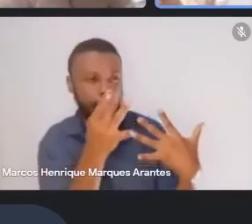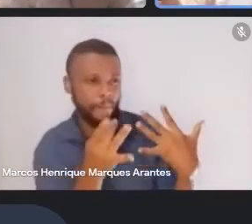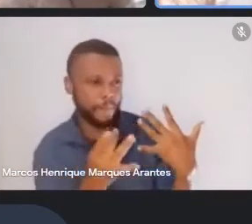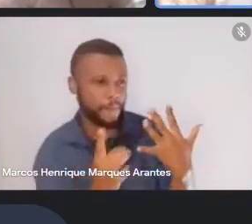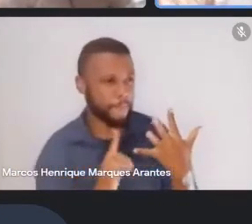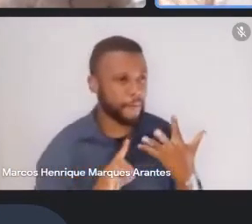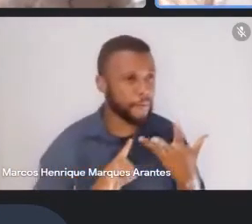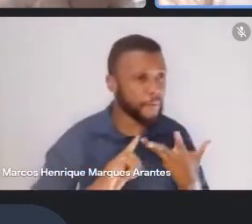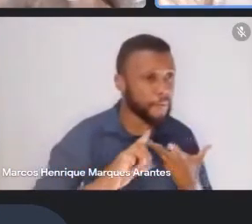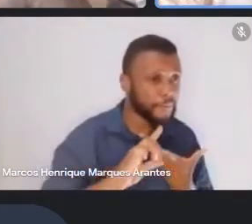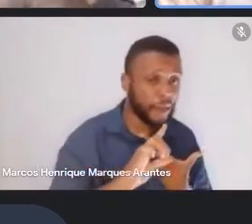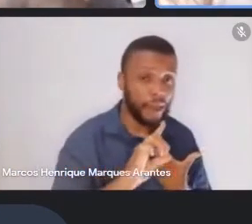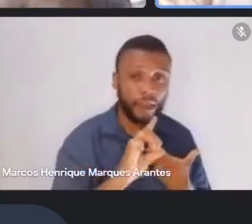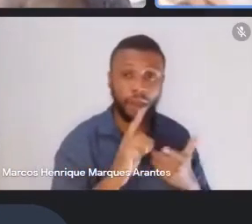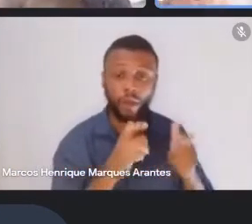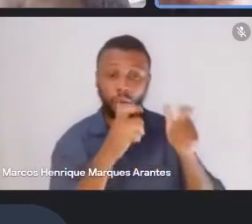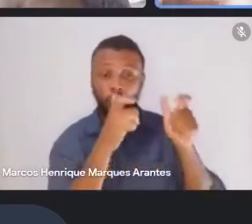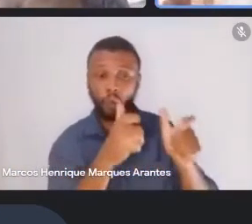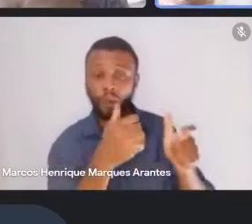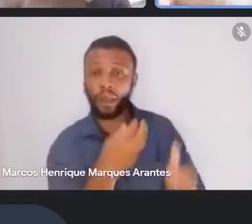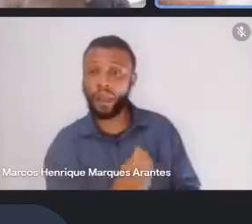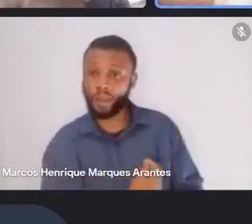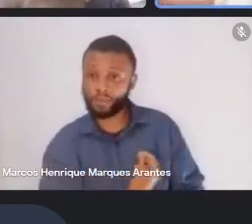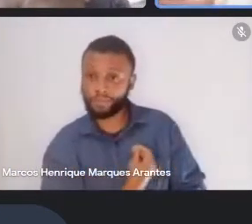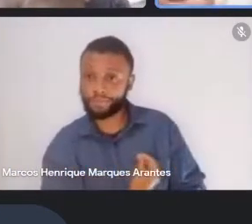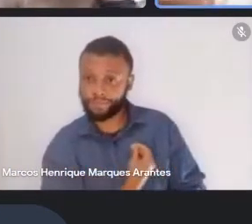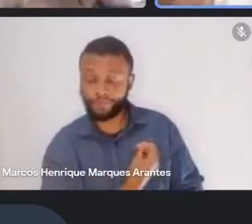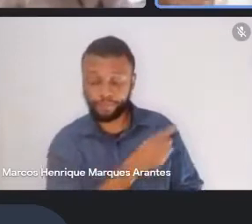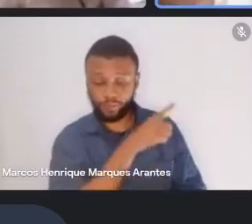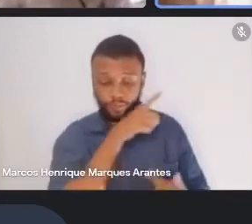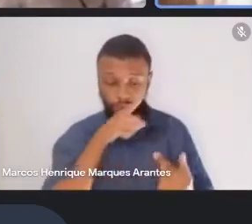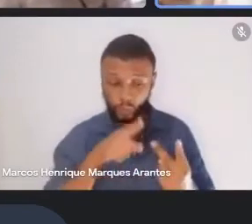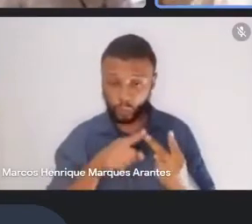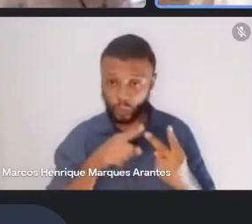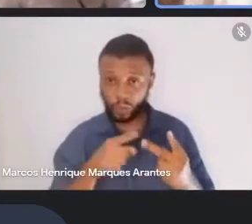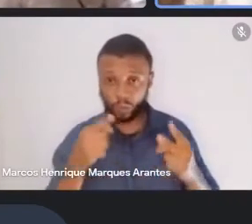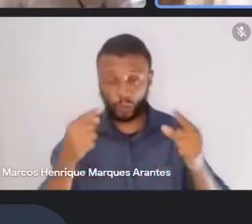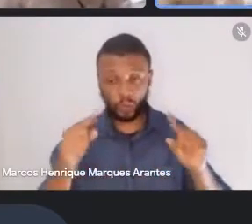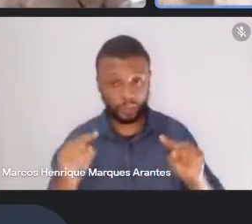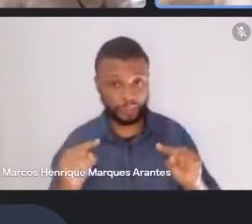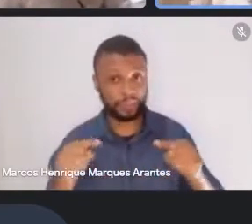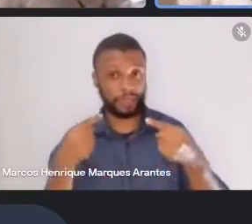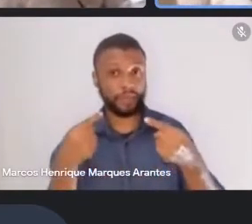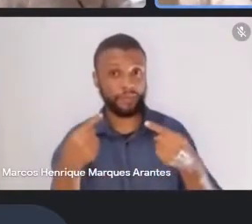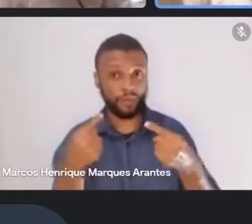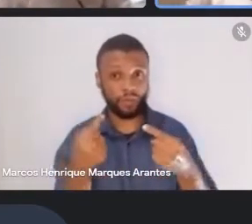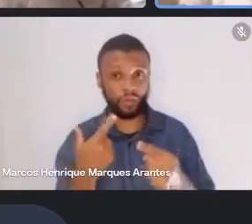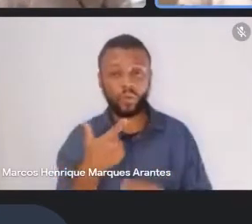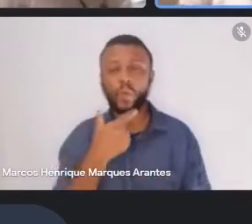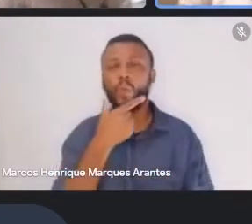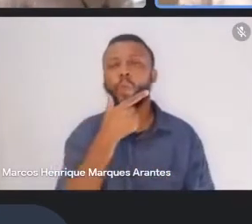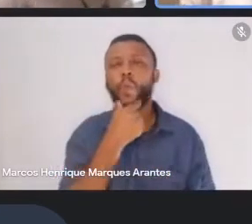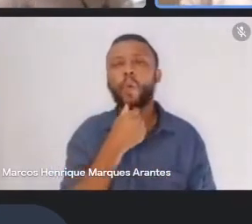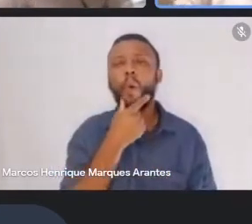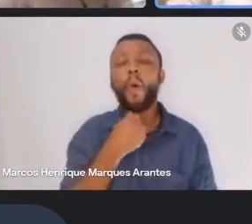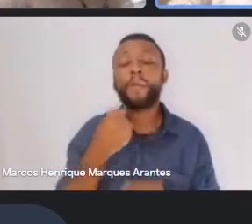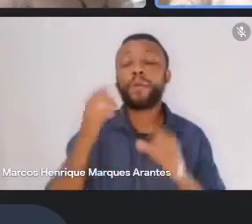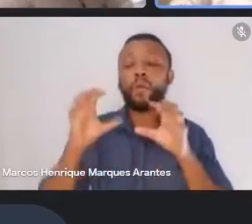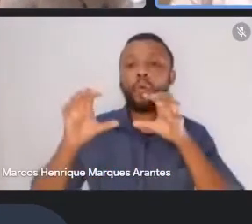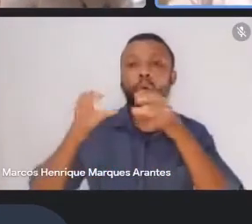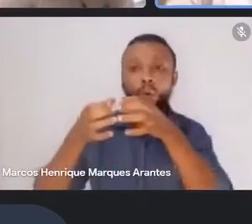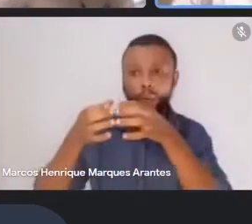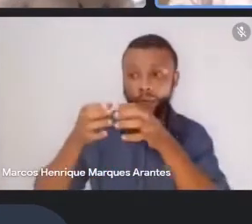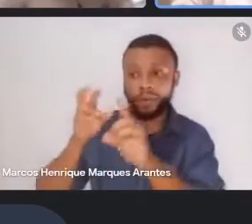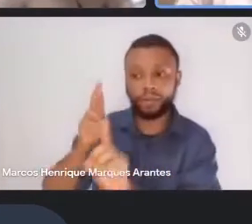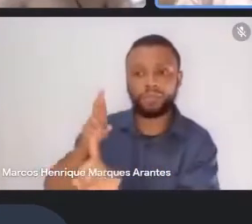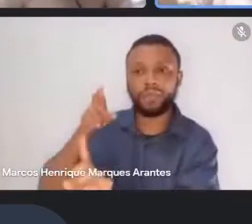desafio, né? O segundo desafio, o desafio do homem, né? Então, o outro grupo, homem. Então, o